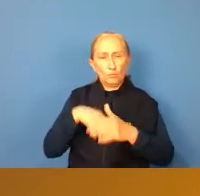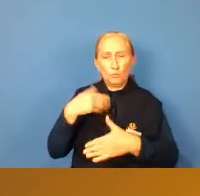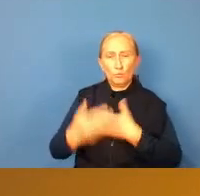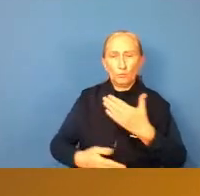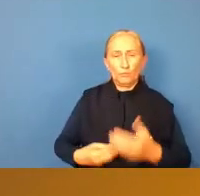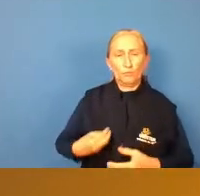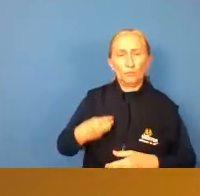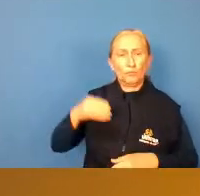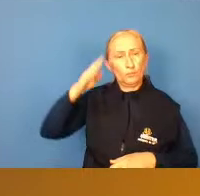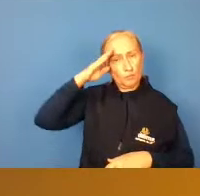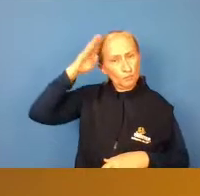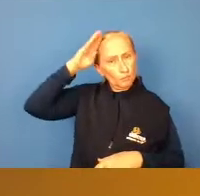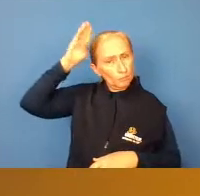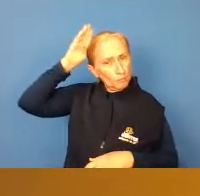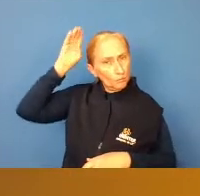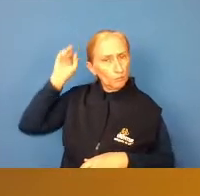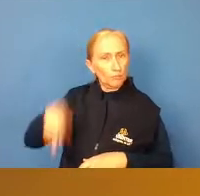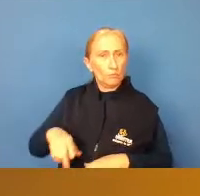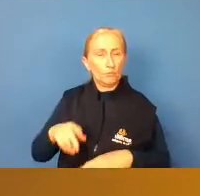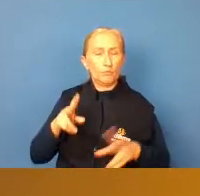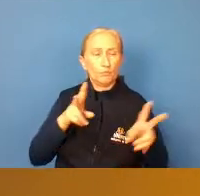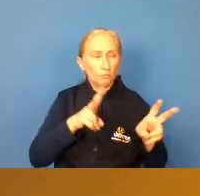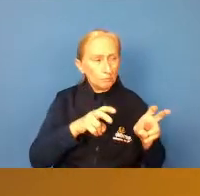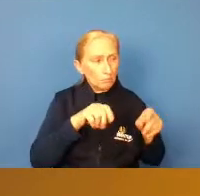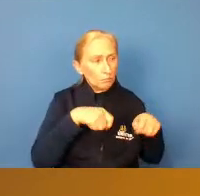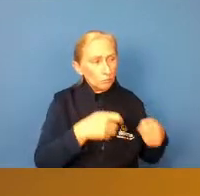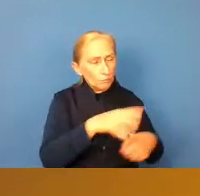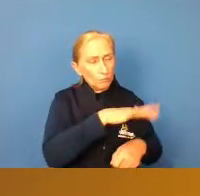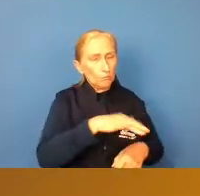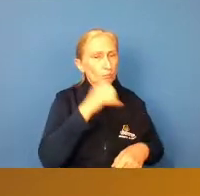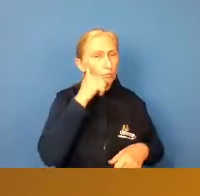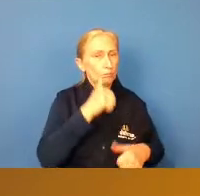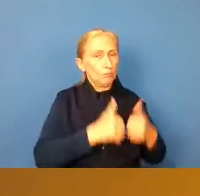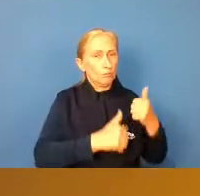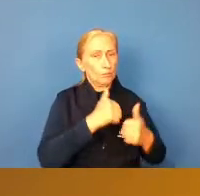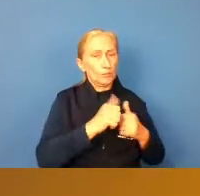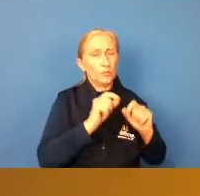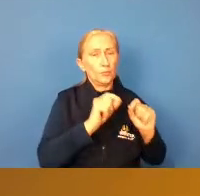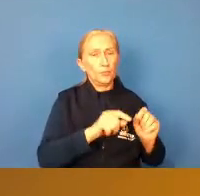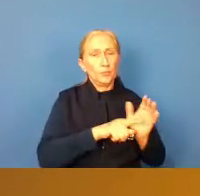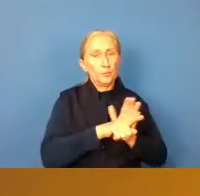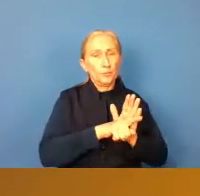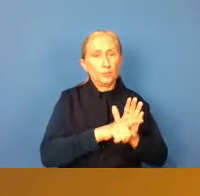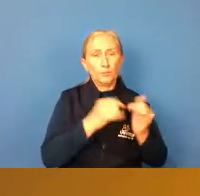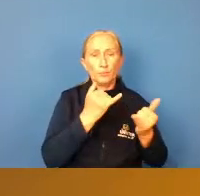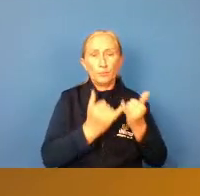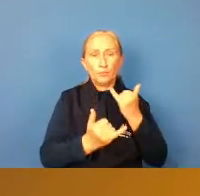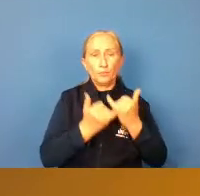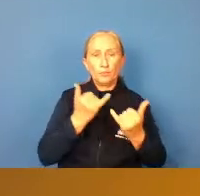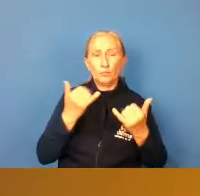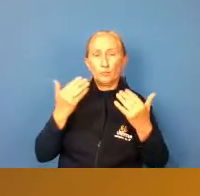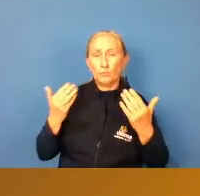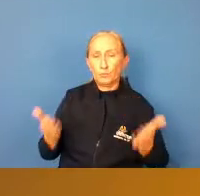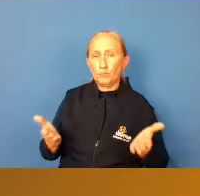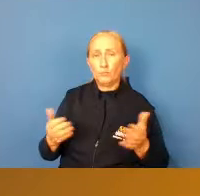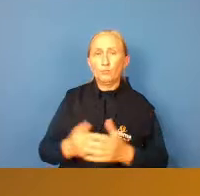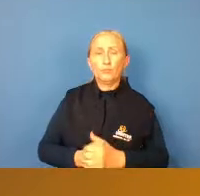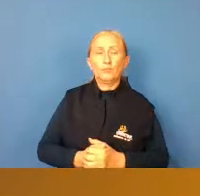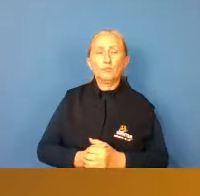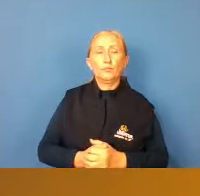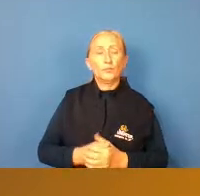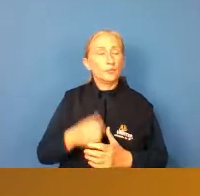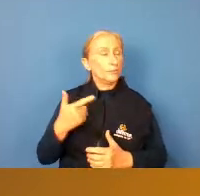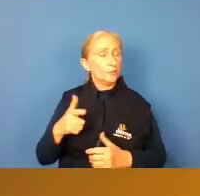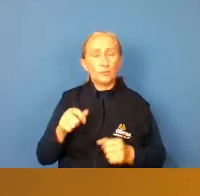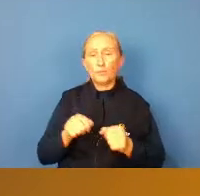a sua vida acadêmica se você chegou a realizar algum tipo de pesquisa similar e caso não